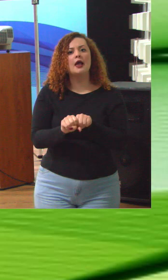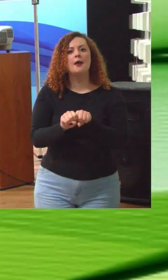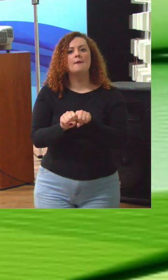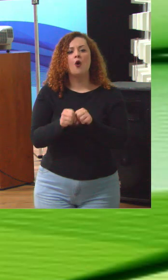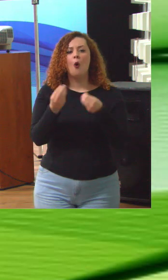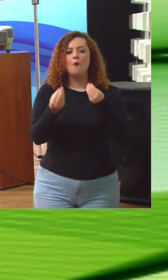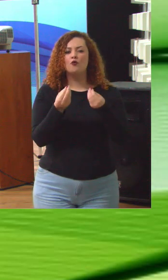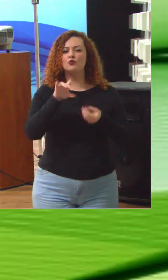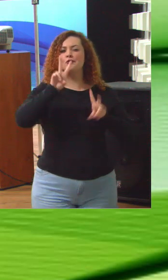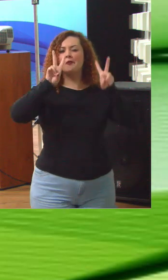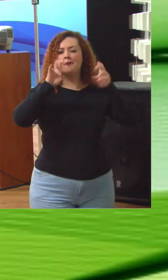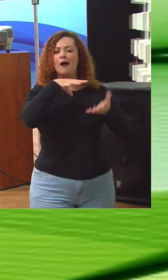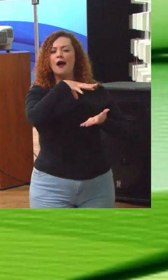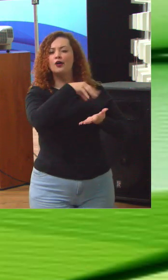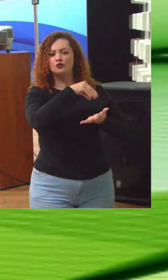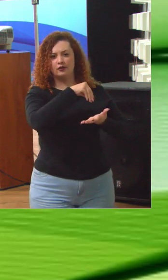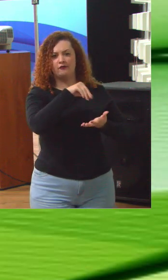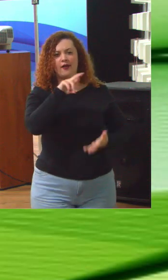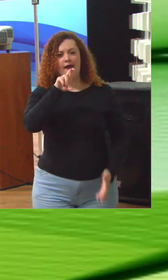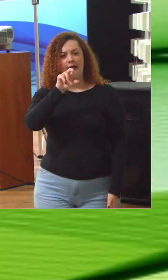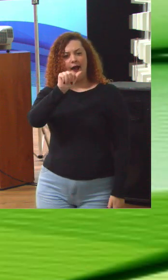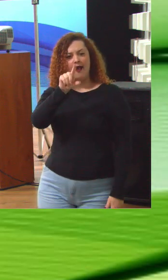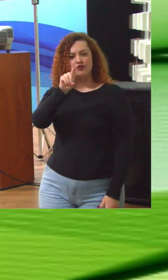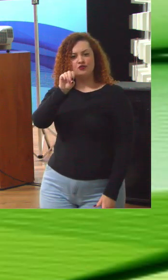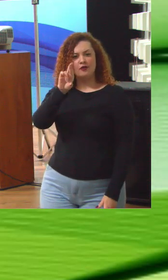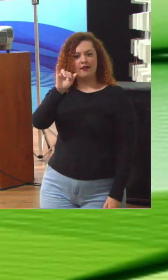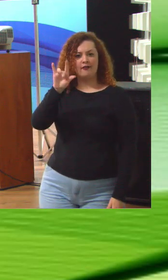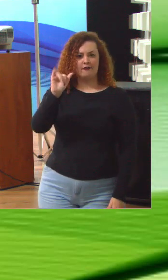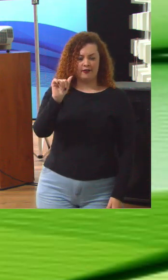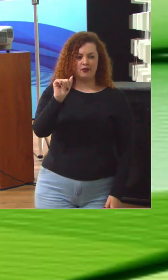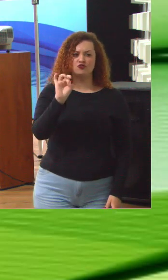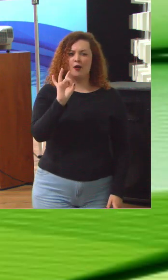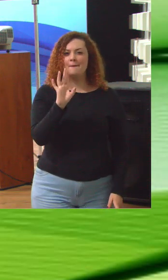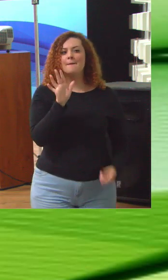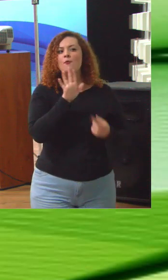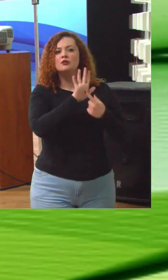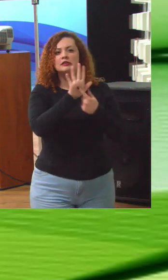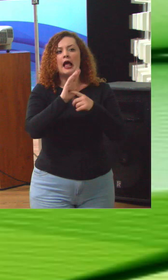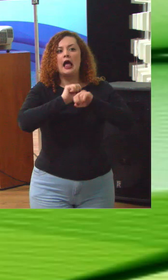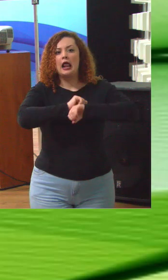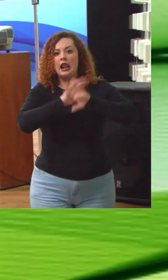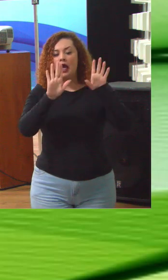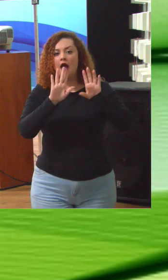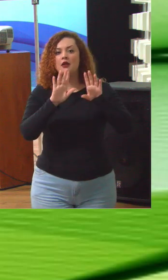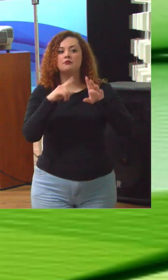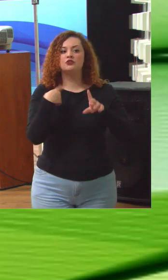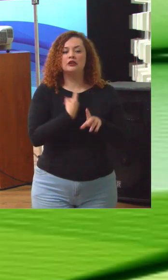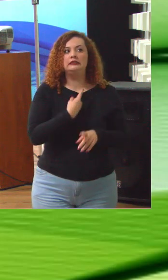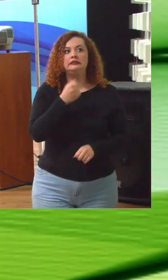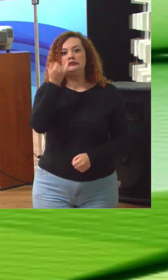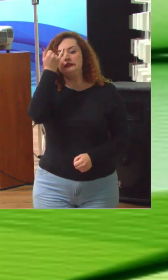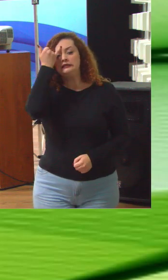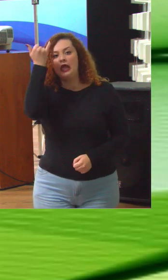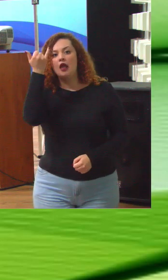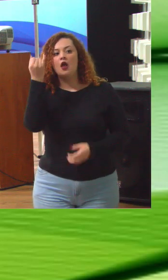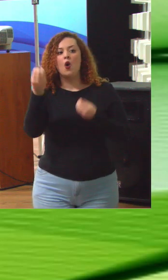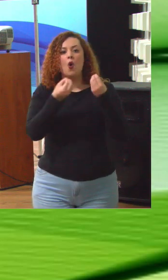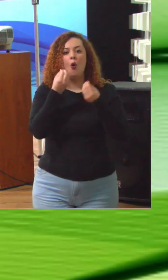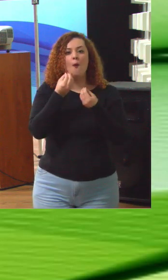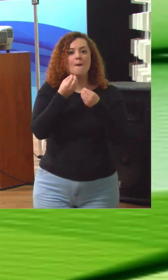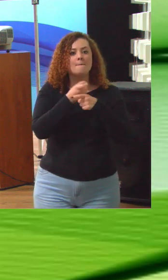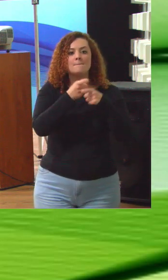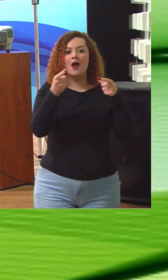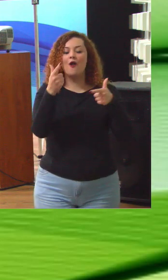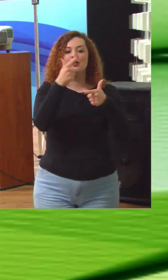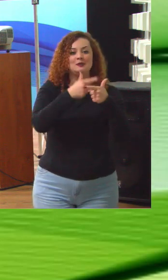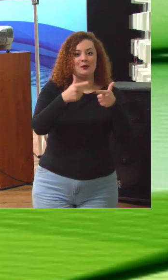radiografia que tem um pouquinho de nebulosidade mas ajuda a gente a ter uma ideia de onde estão nos nossos maiores